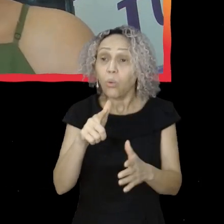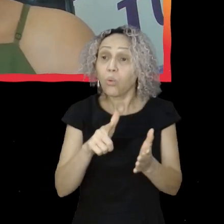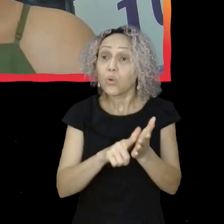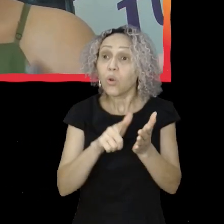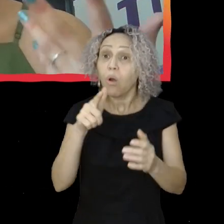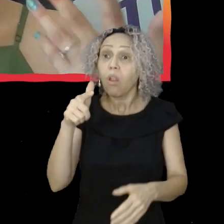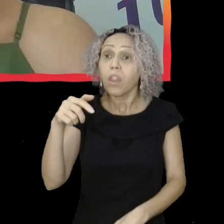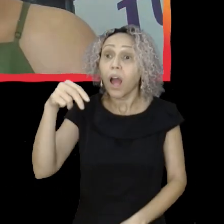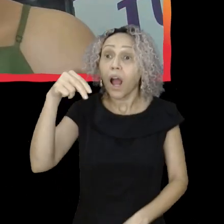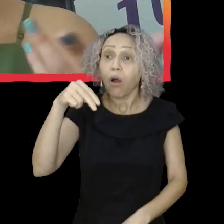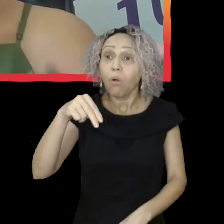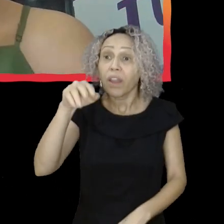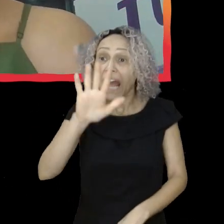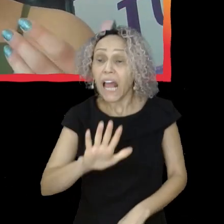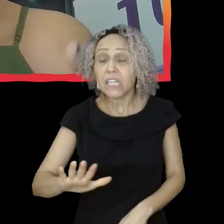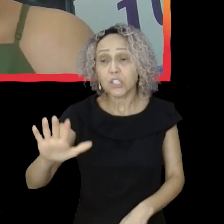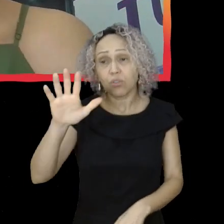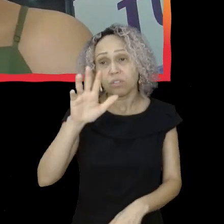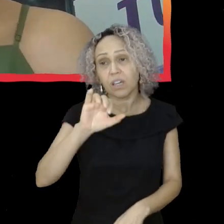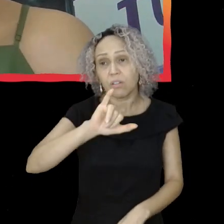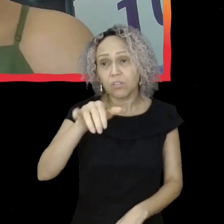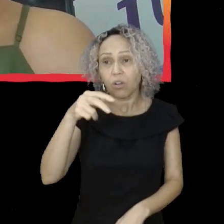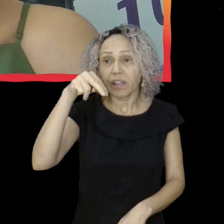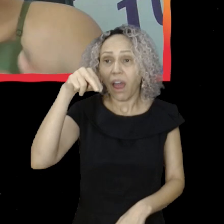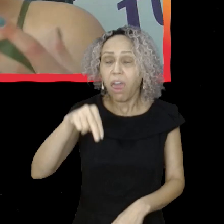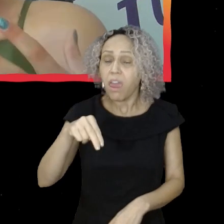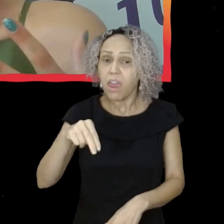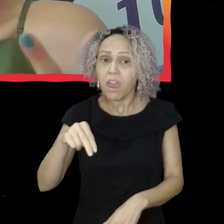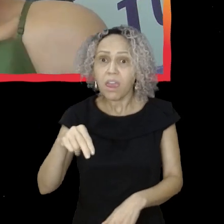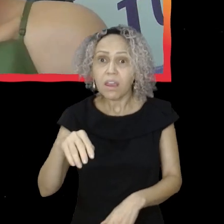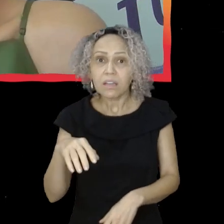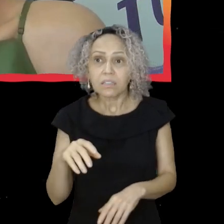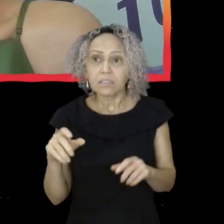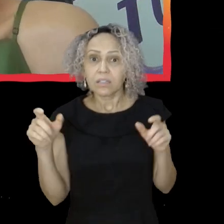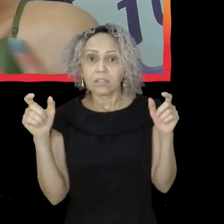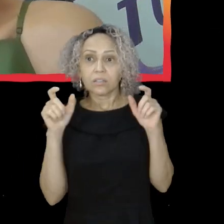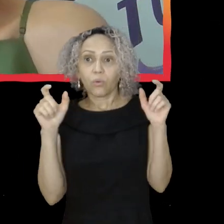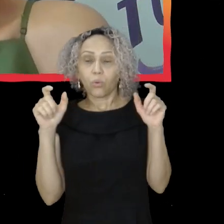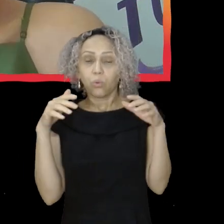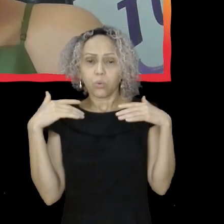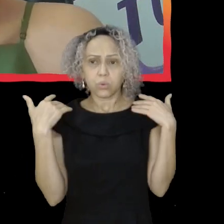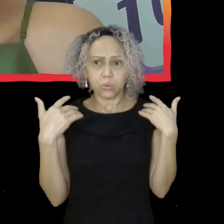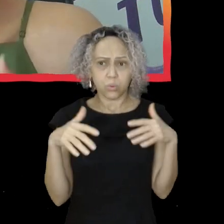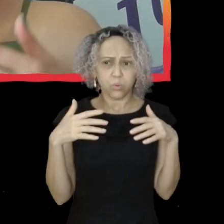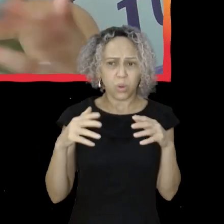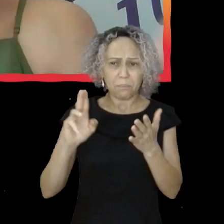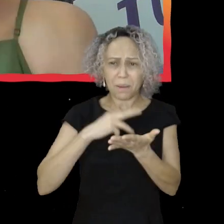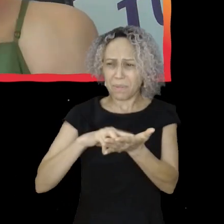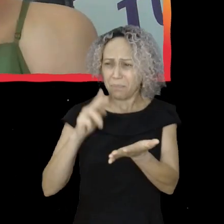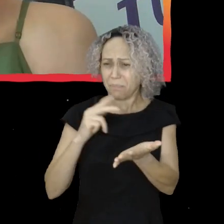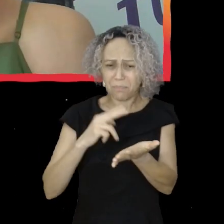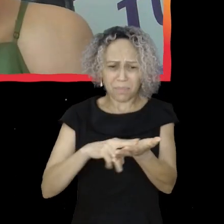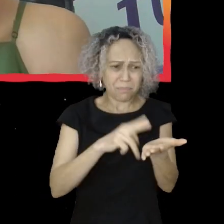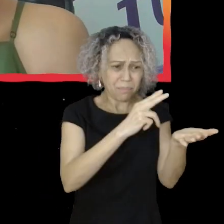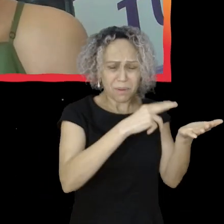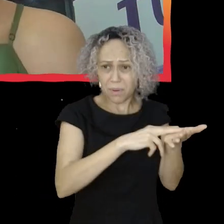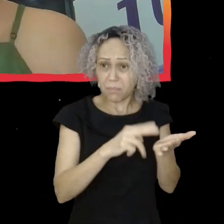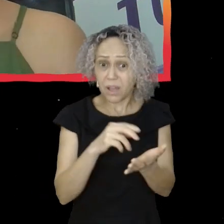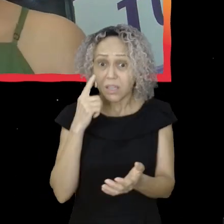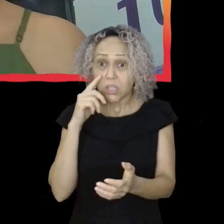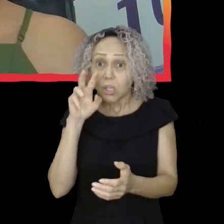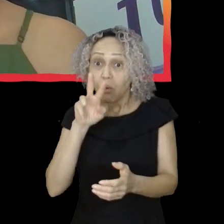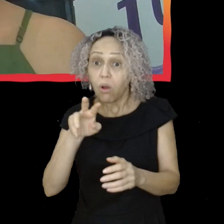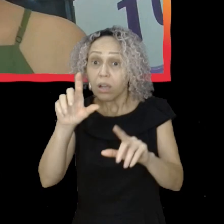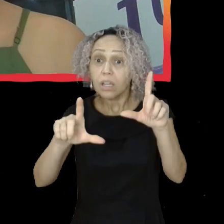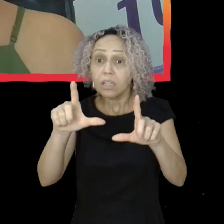tem alguma coisa realmente acontecendo, assim, né? Daí eu comecei a ver, era muita mensagem, era muita coisa, e eu tava aparecendo na televisão, assim,